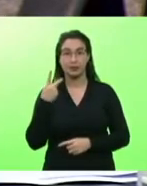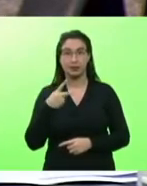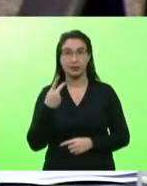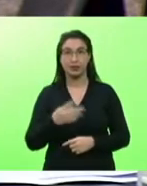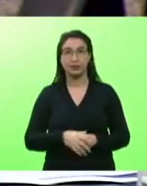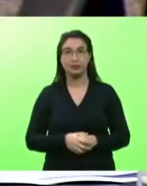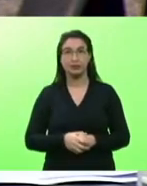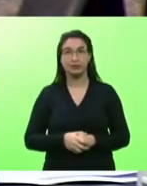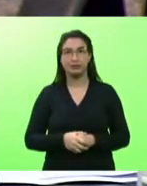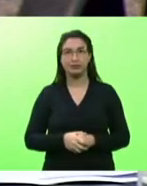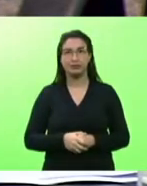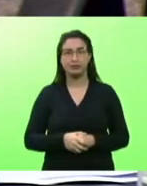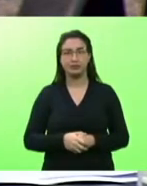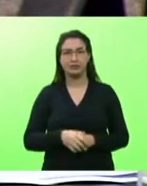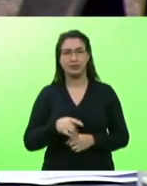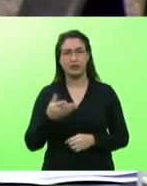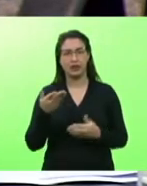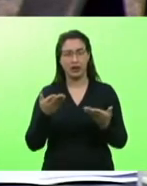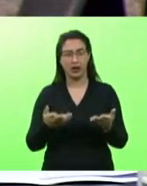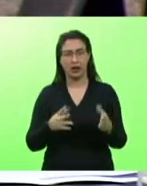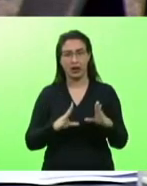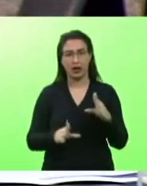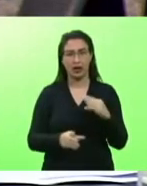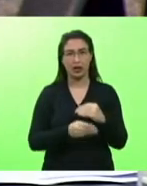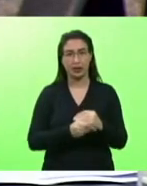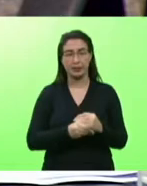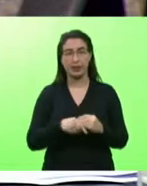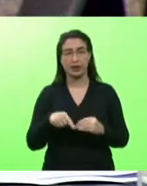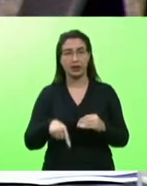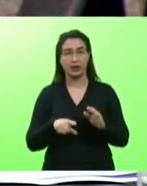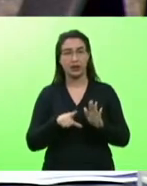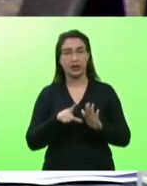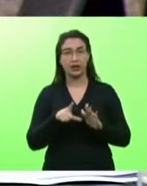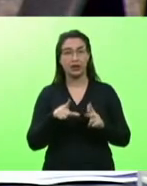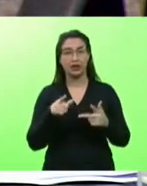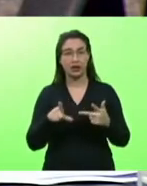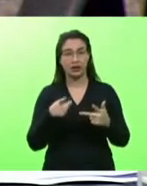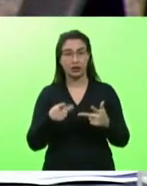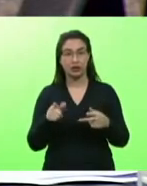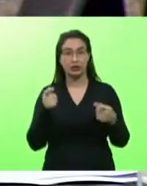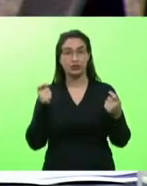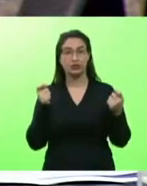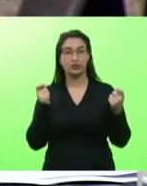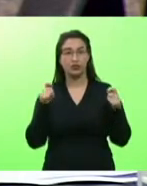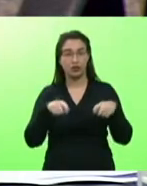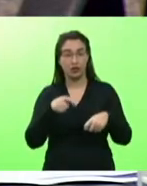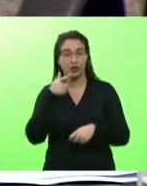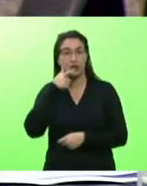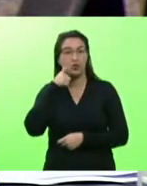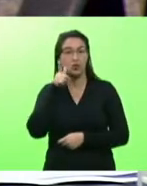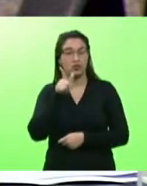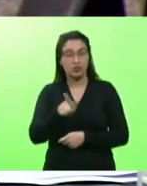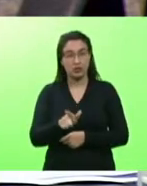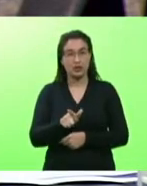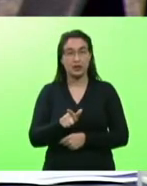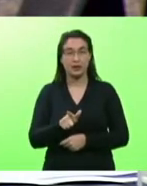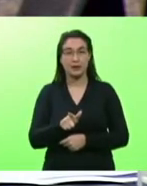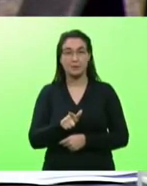uma ferramenta que o legislativo tem e ela consegue fazer com que chegue com maior capilaridade,